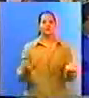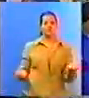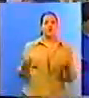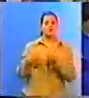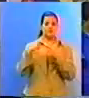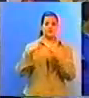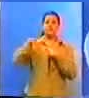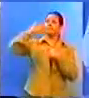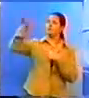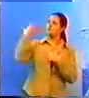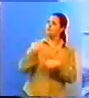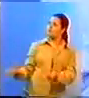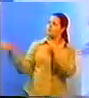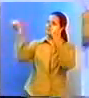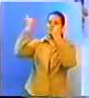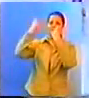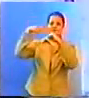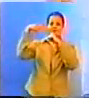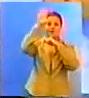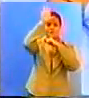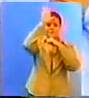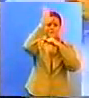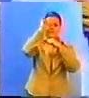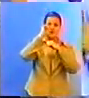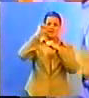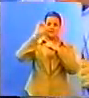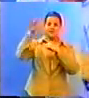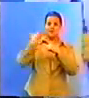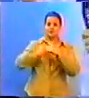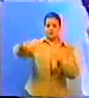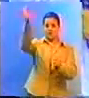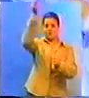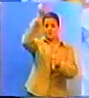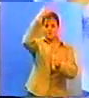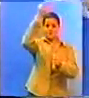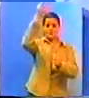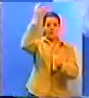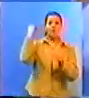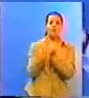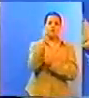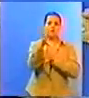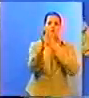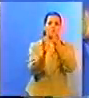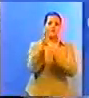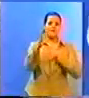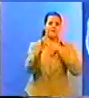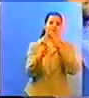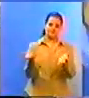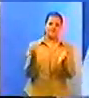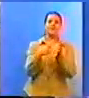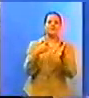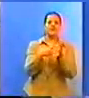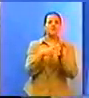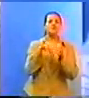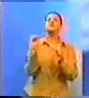não atireis as pérolas aos porcos nós fazemos isso, nós damos o melhor, sabe gente, o que é mais terrível o que é mais